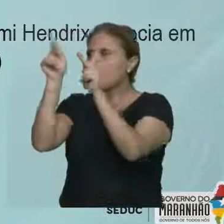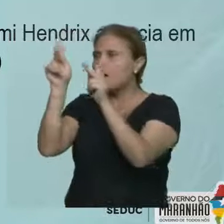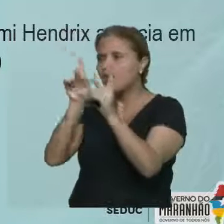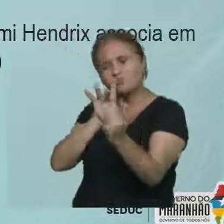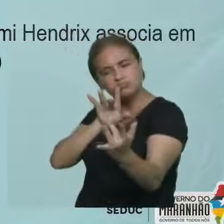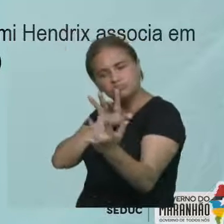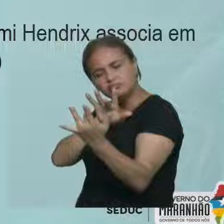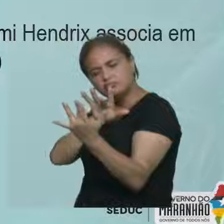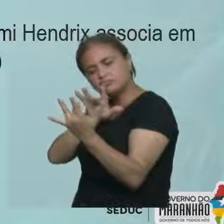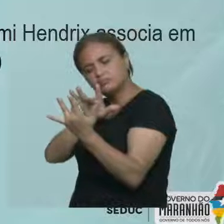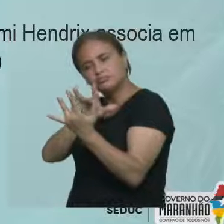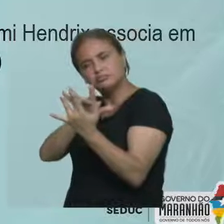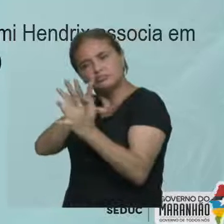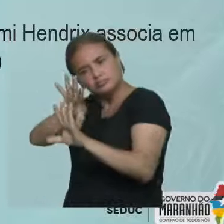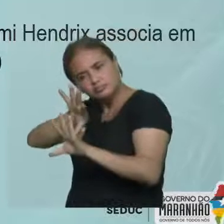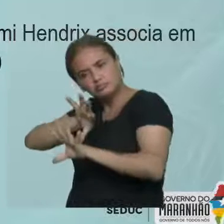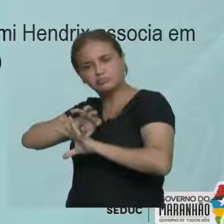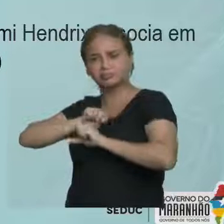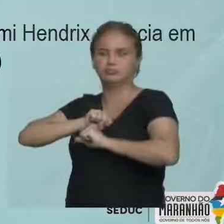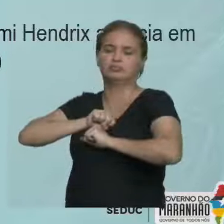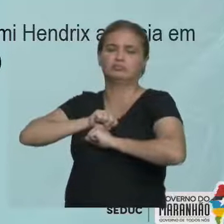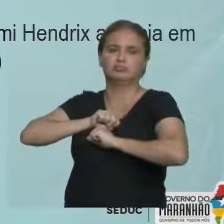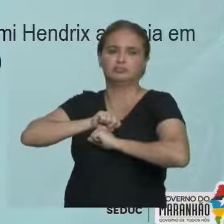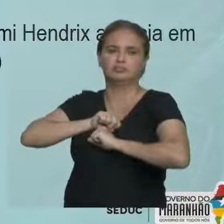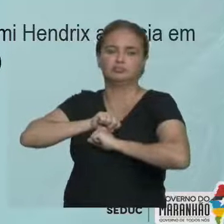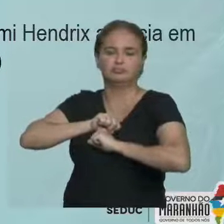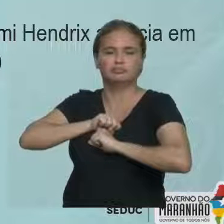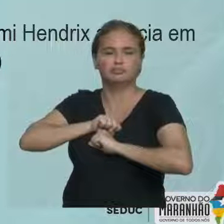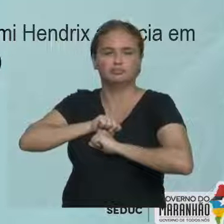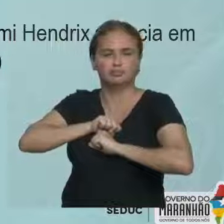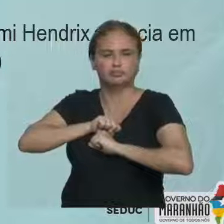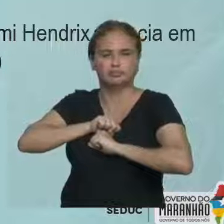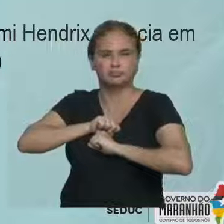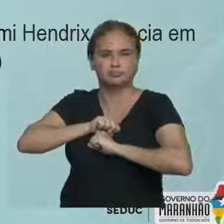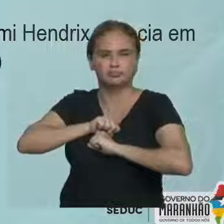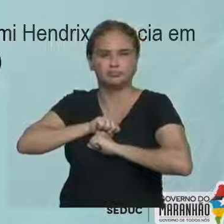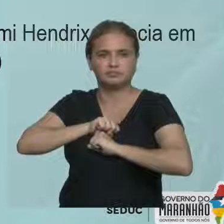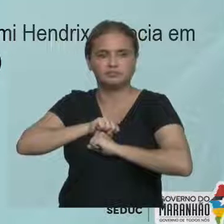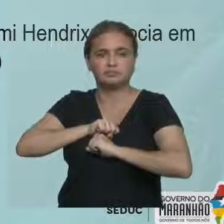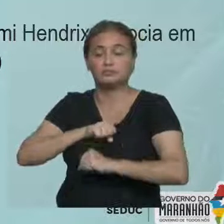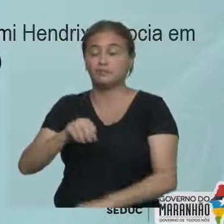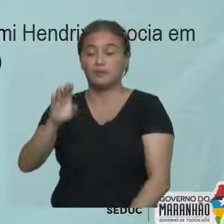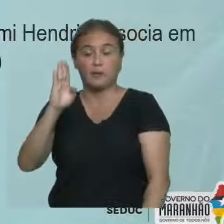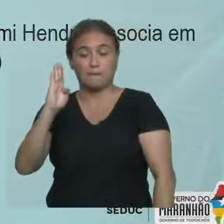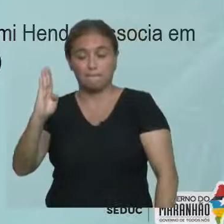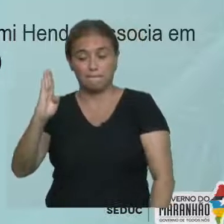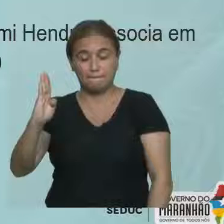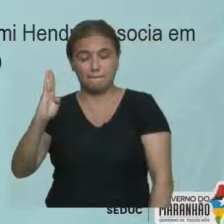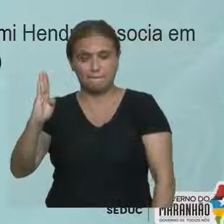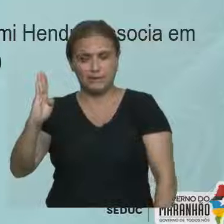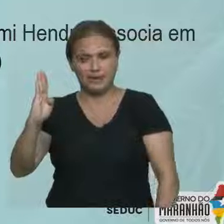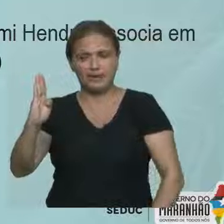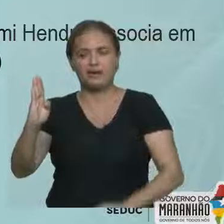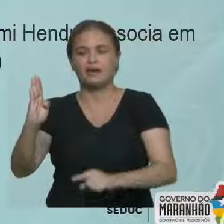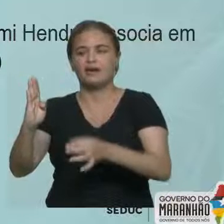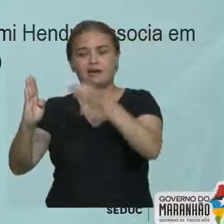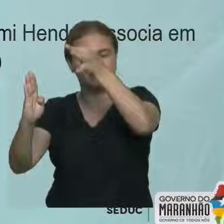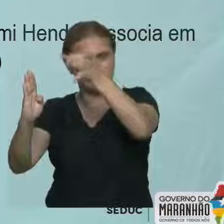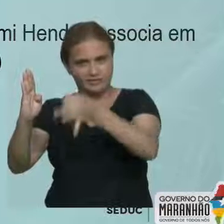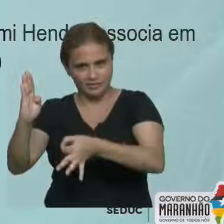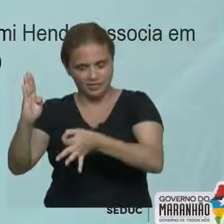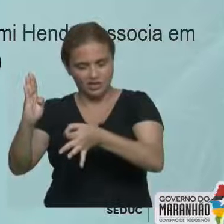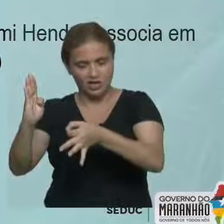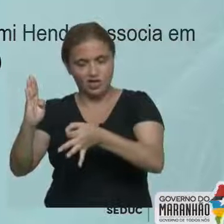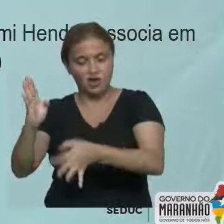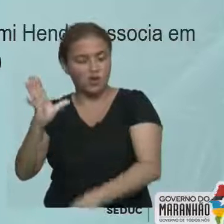ali, Will know peace. Vai conhecer a paz. Não fala que vai aumentar. A, B, vocês acertaram, né? O amor